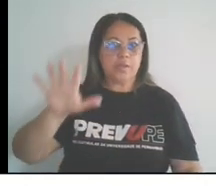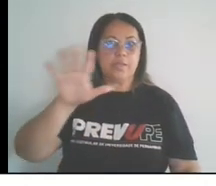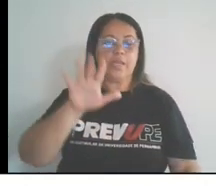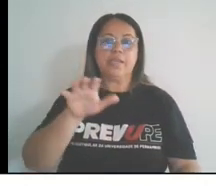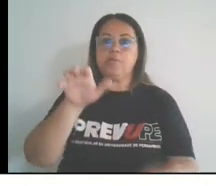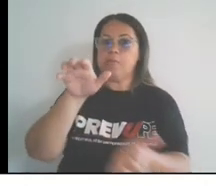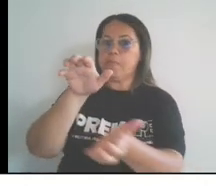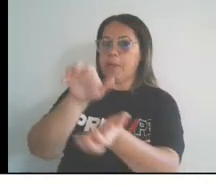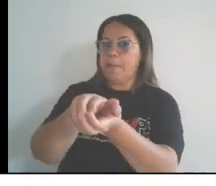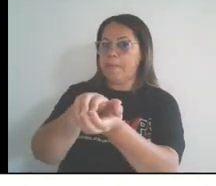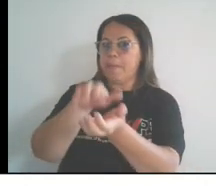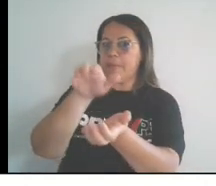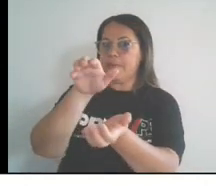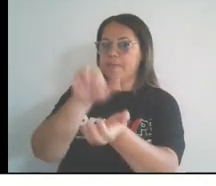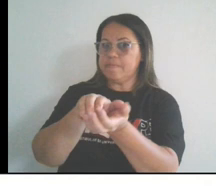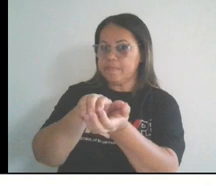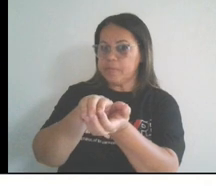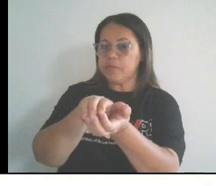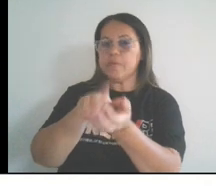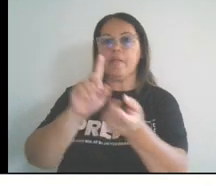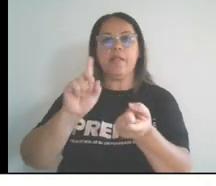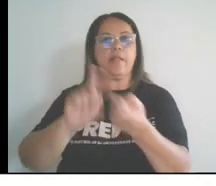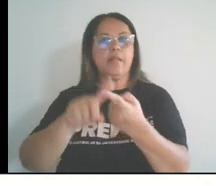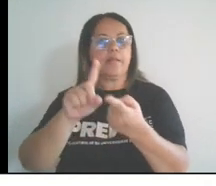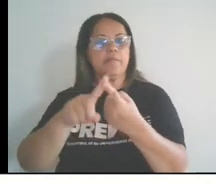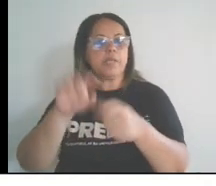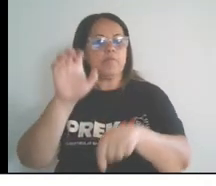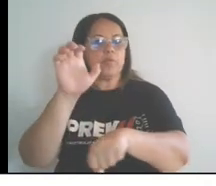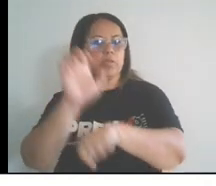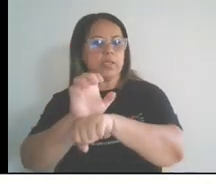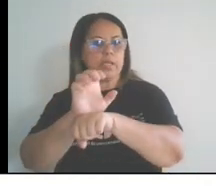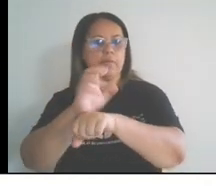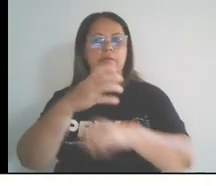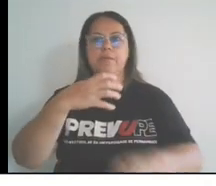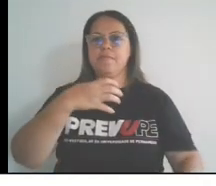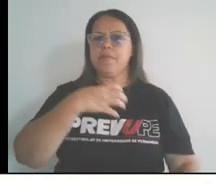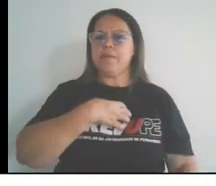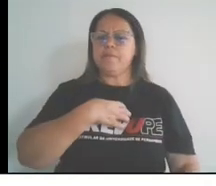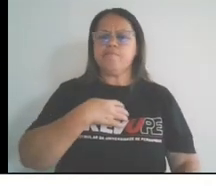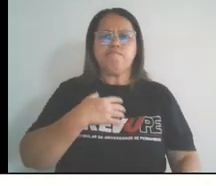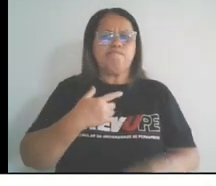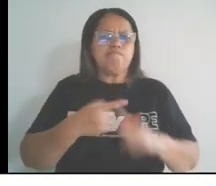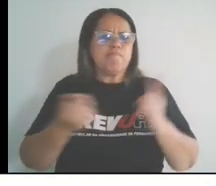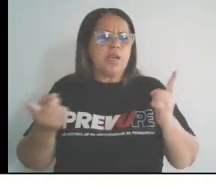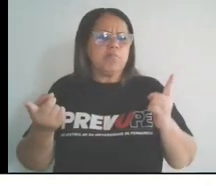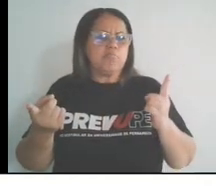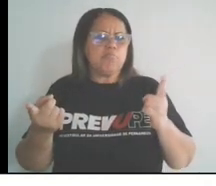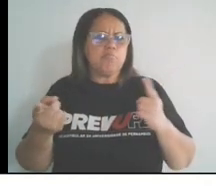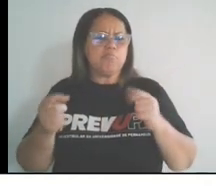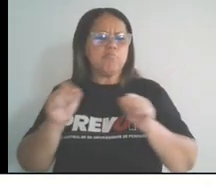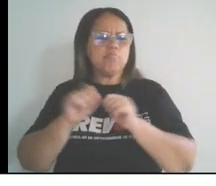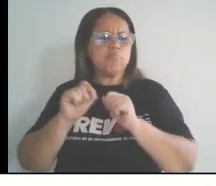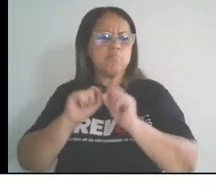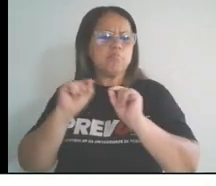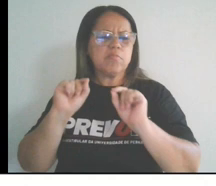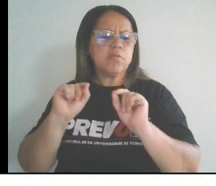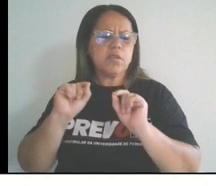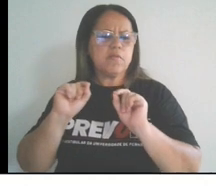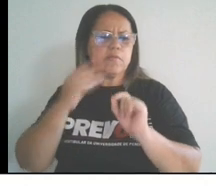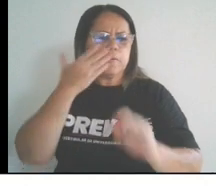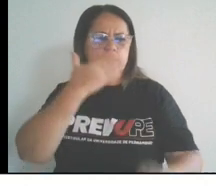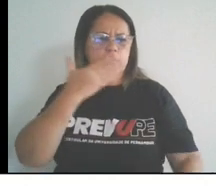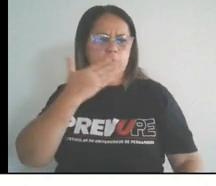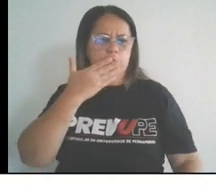os atuais estados de Pernambuco e da Bahia. Mas por que produzir açúcar? Diversos motivos